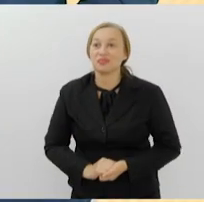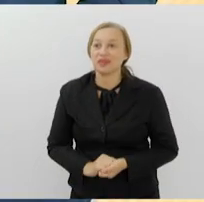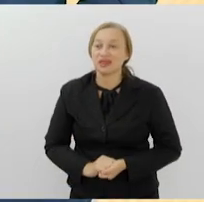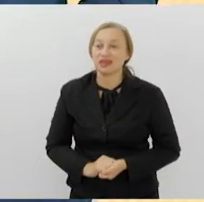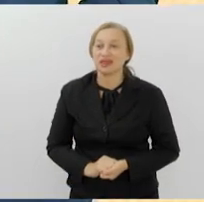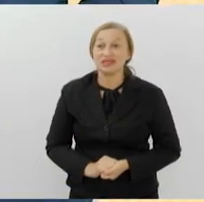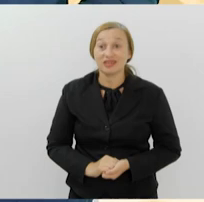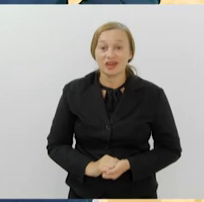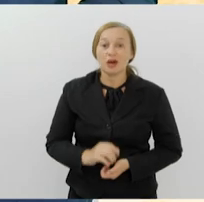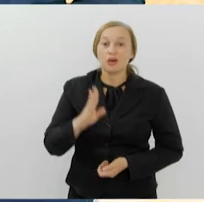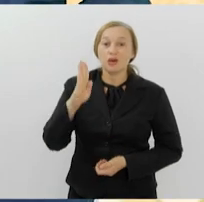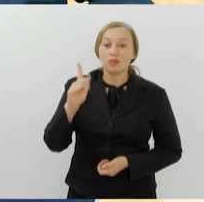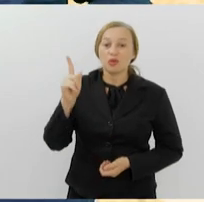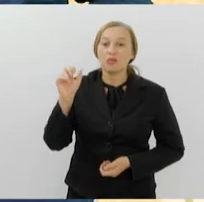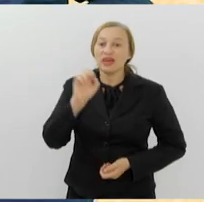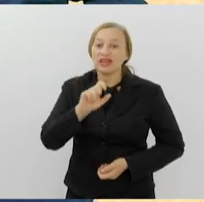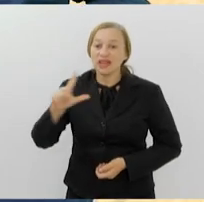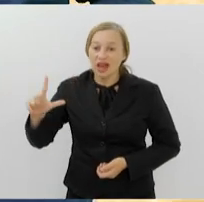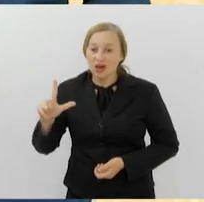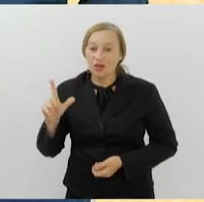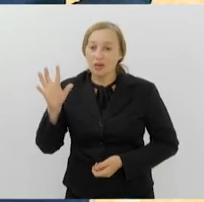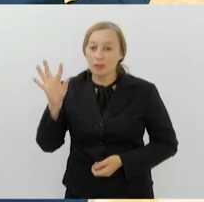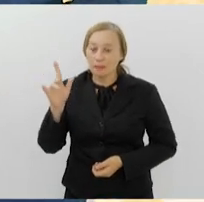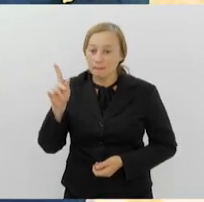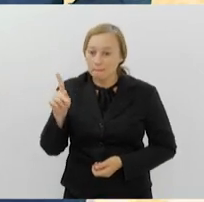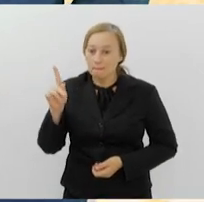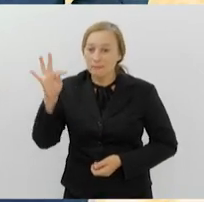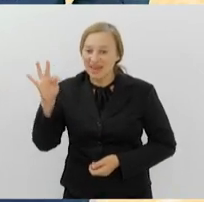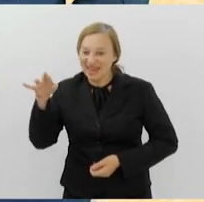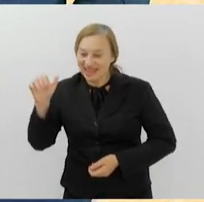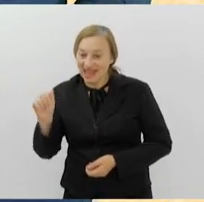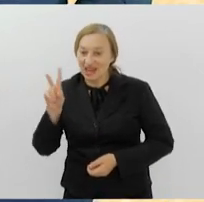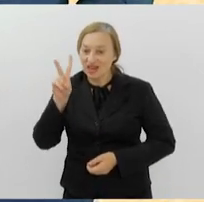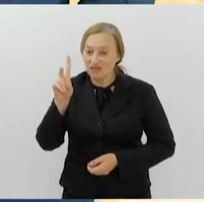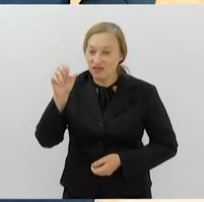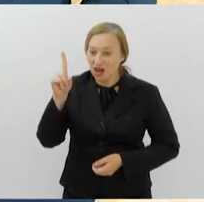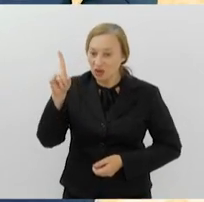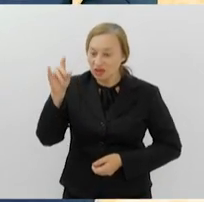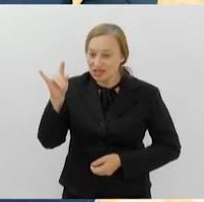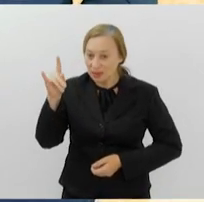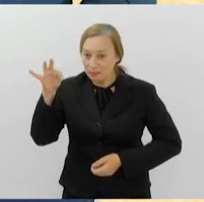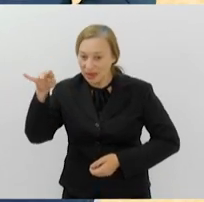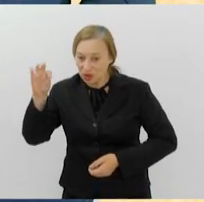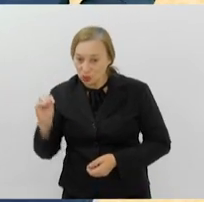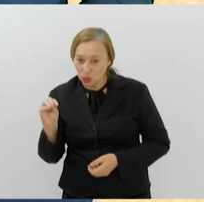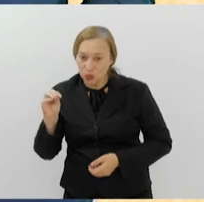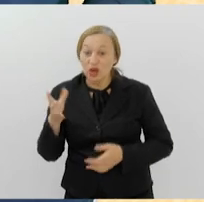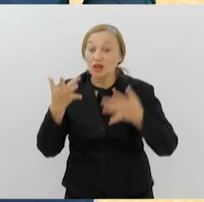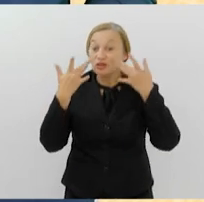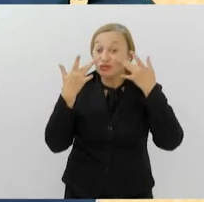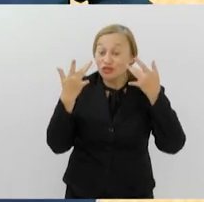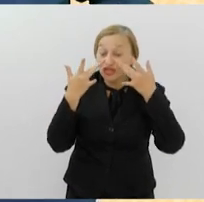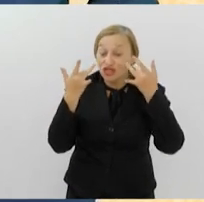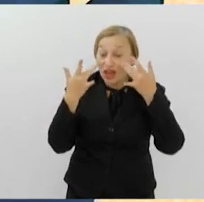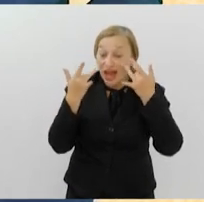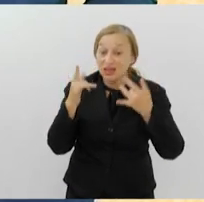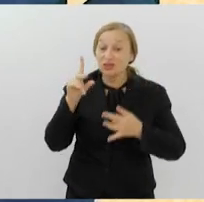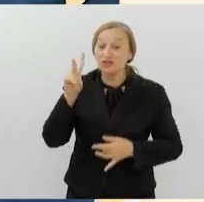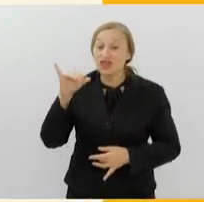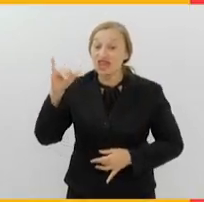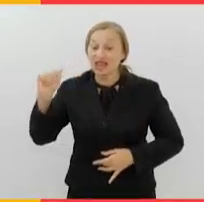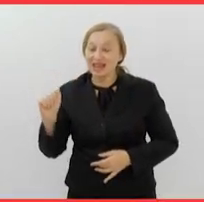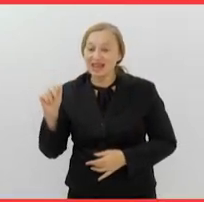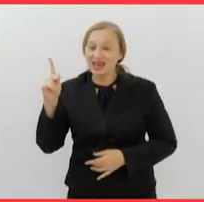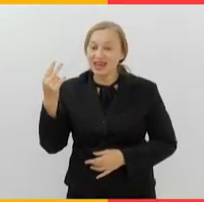Juvenal, Pita e o Velocípide. Este é nome da peça infantil que está em cartaz no teatro Ecovilla Rehep, no